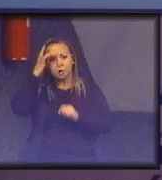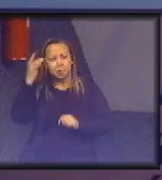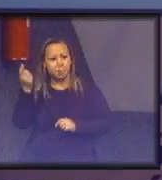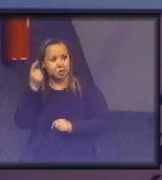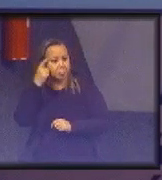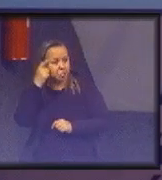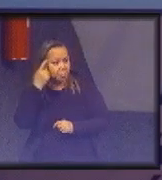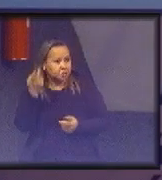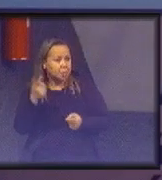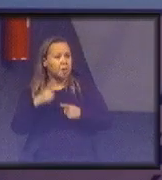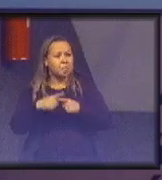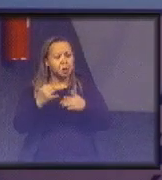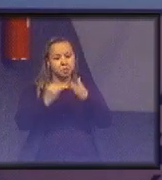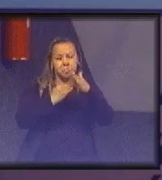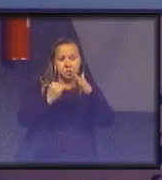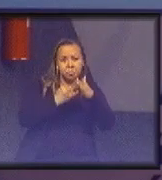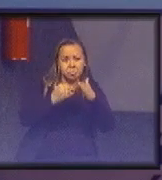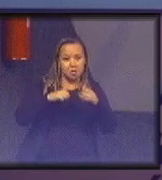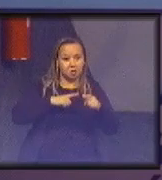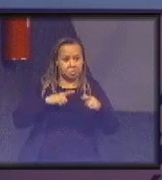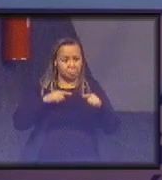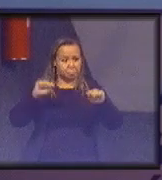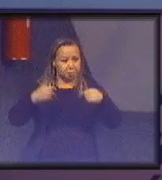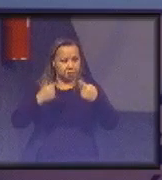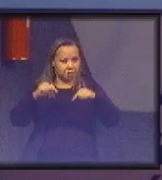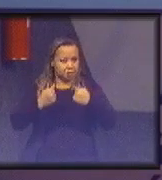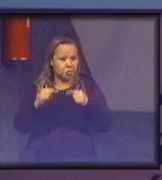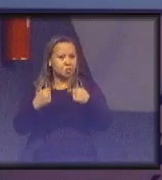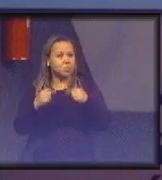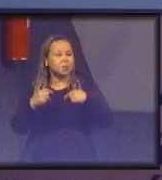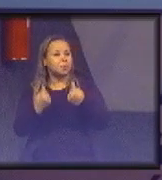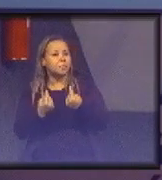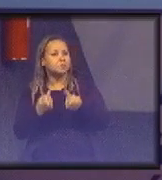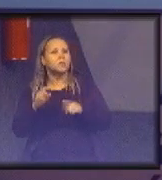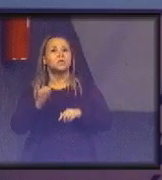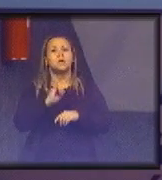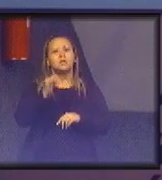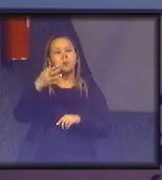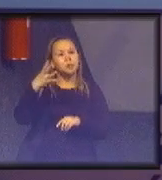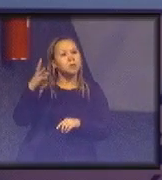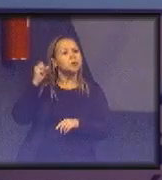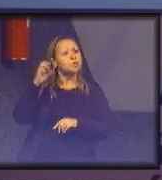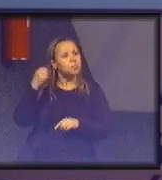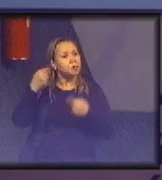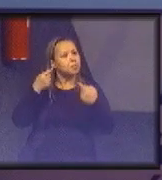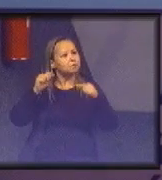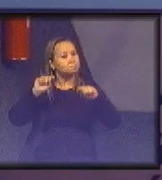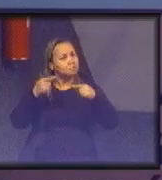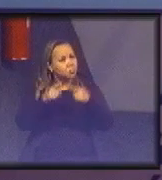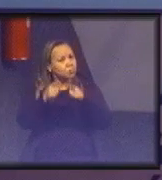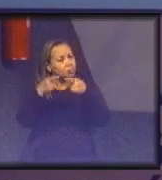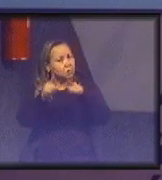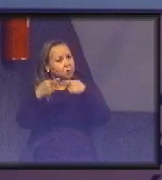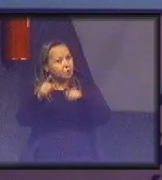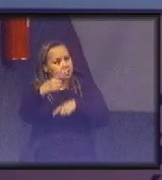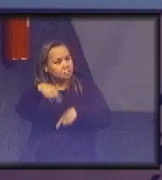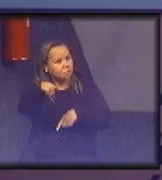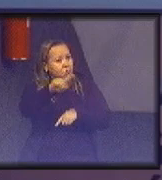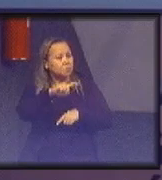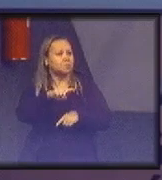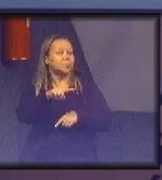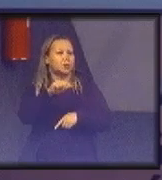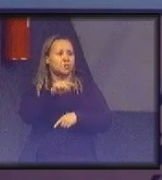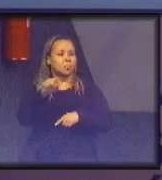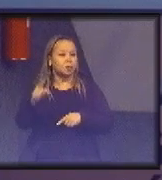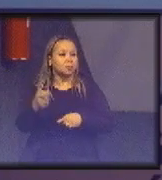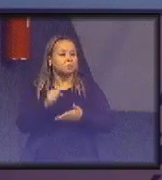parte de um órgão, a gente tem nossos próprios desafios, e é importante a gente ouvir os desafios de vocês, as dificuldades de vocês, e